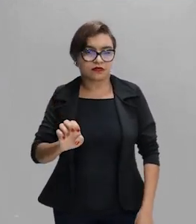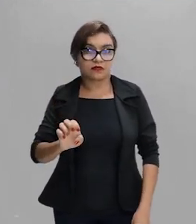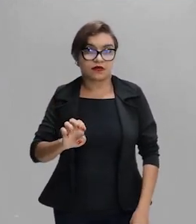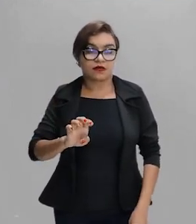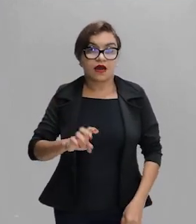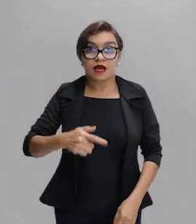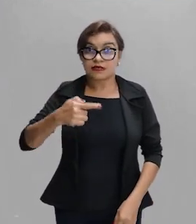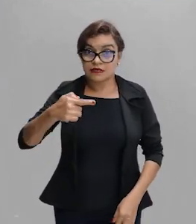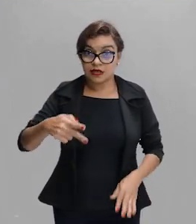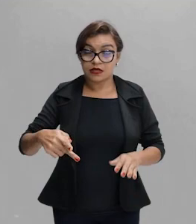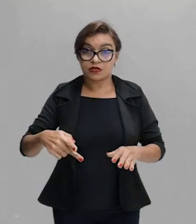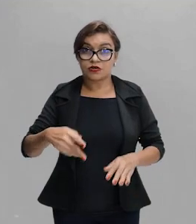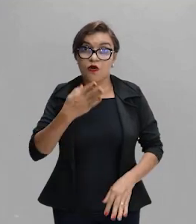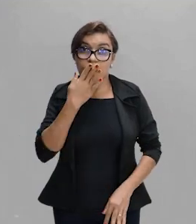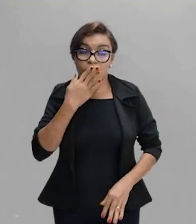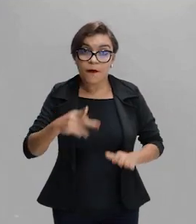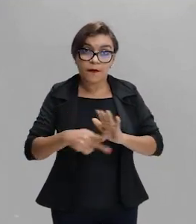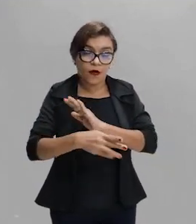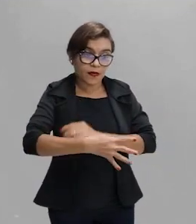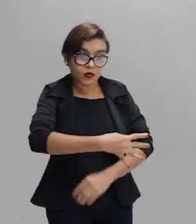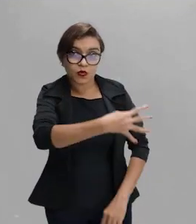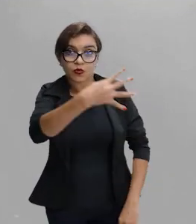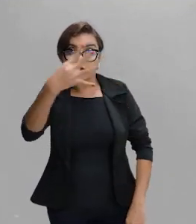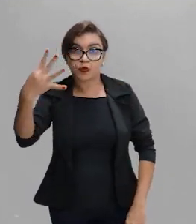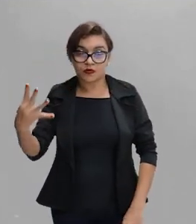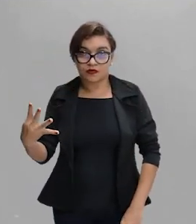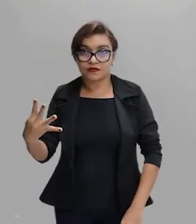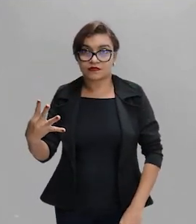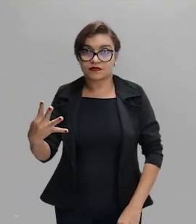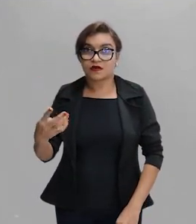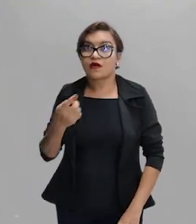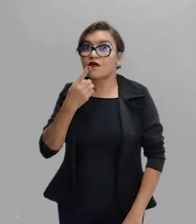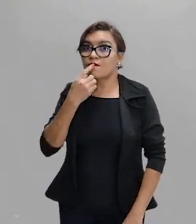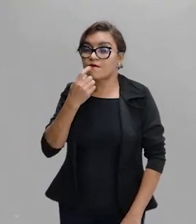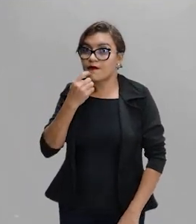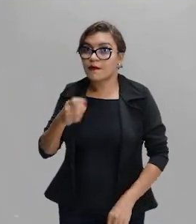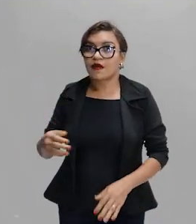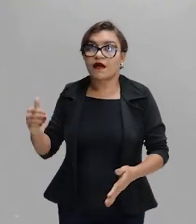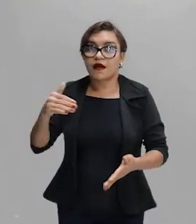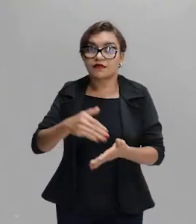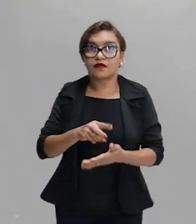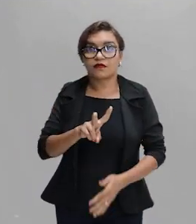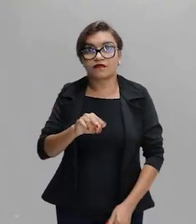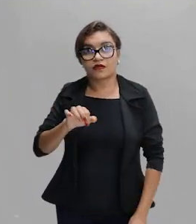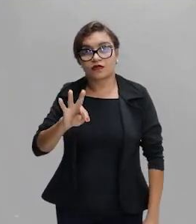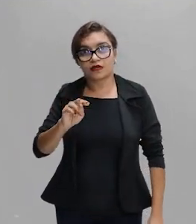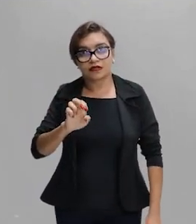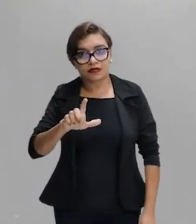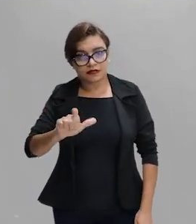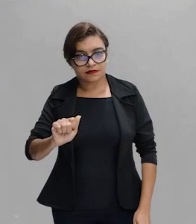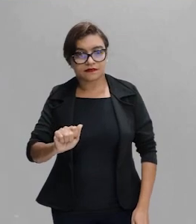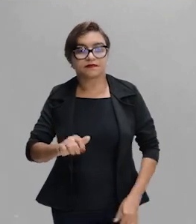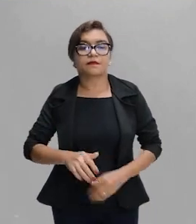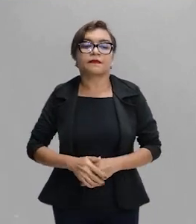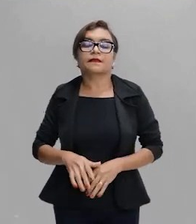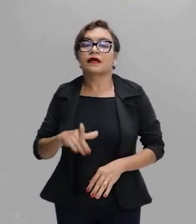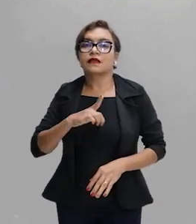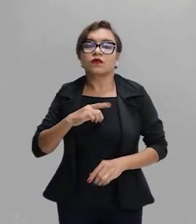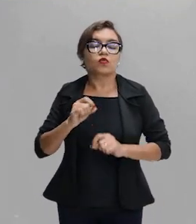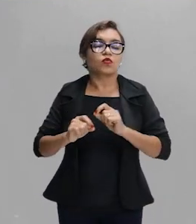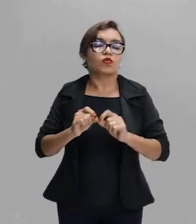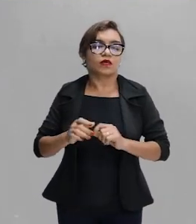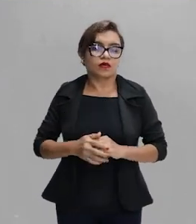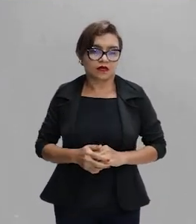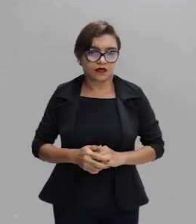arco-íris Certo? Então, ela vai do vermelho ao violeta Certo? A velocidade do vermelho é